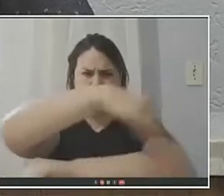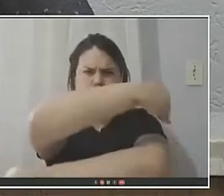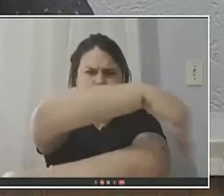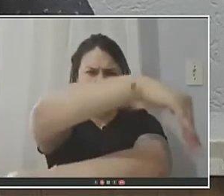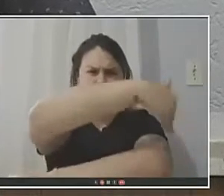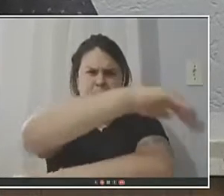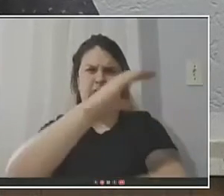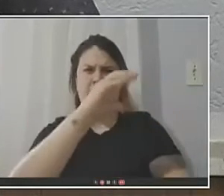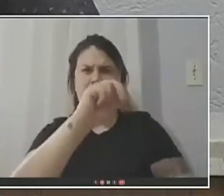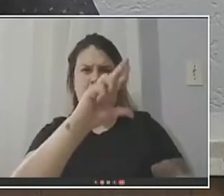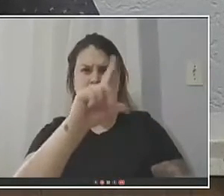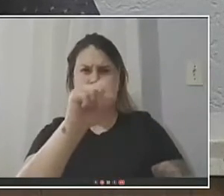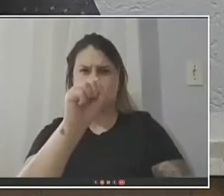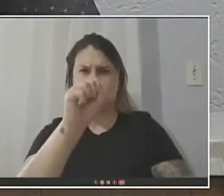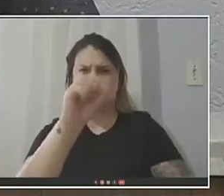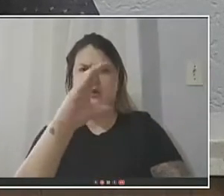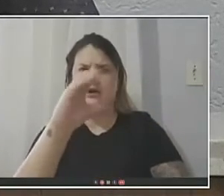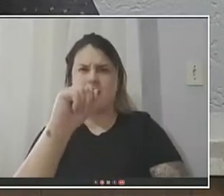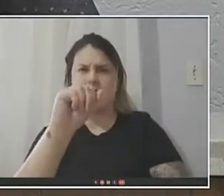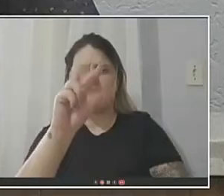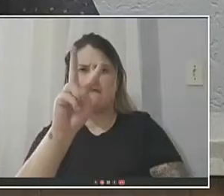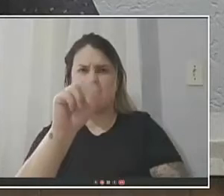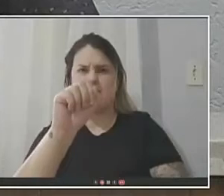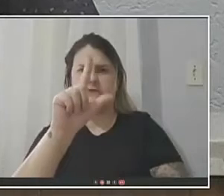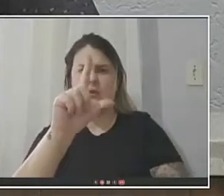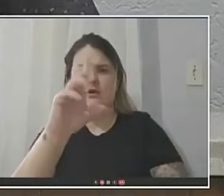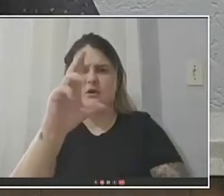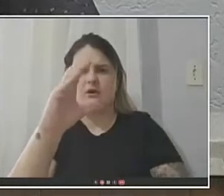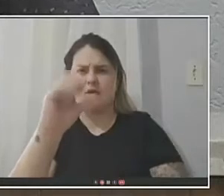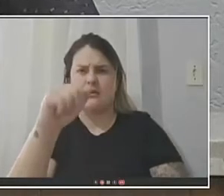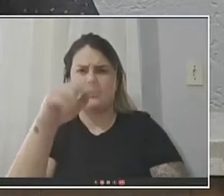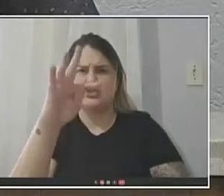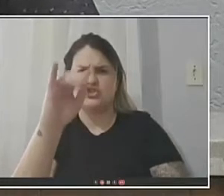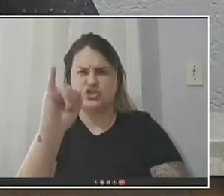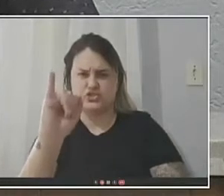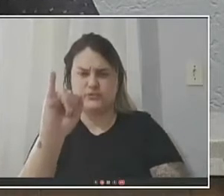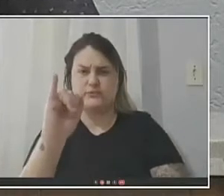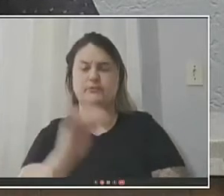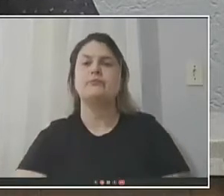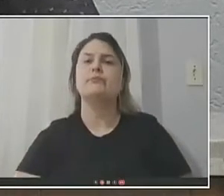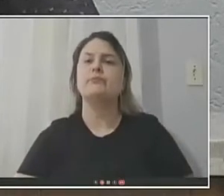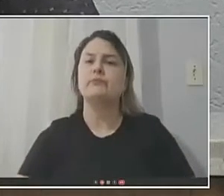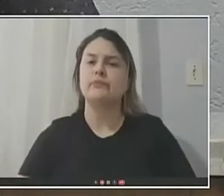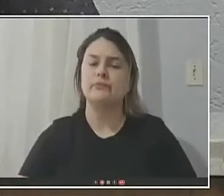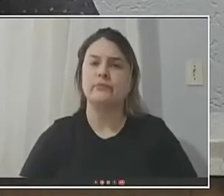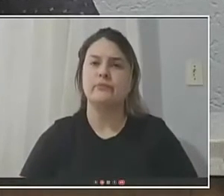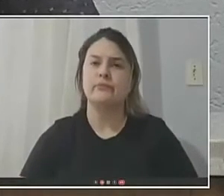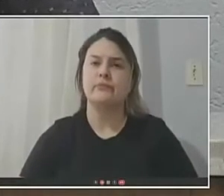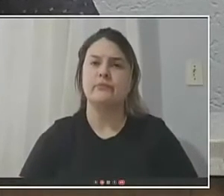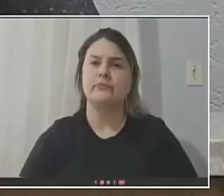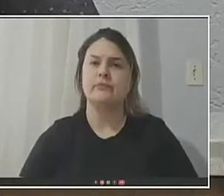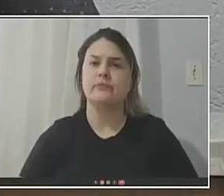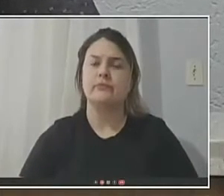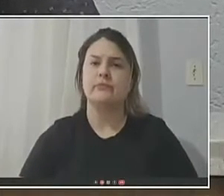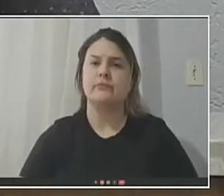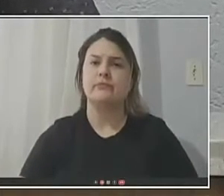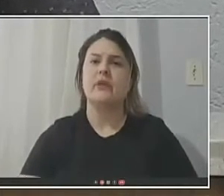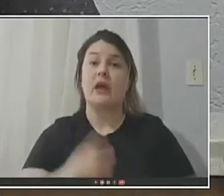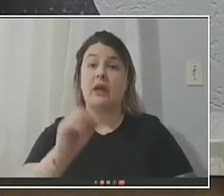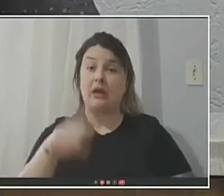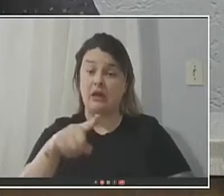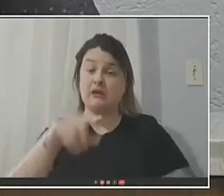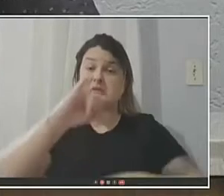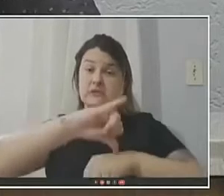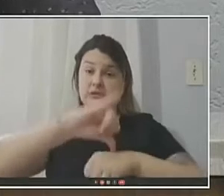entre a rua Nipton Cury e Avenida Manoel Ribas, centro do município de União da Vitória,